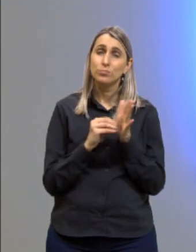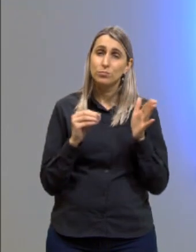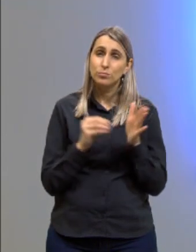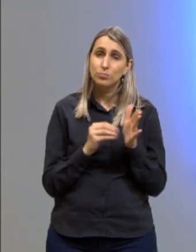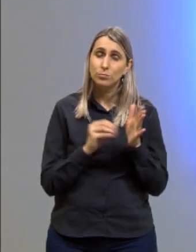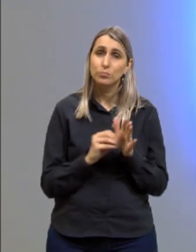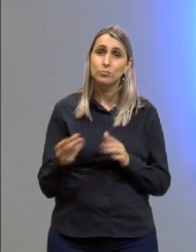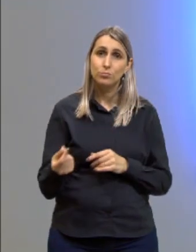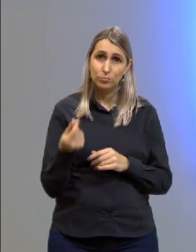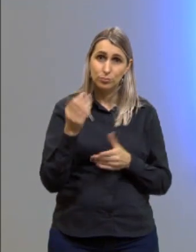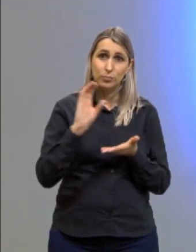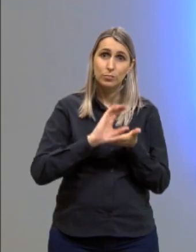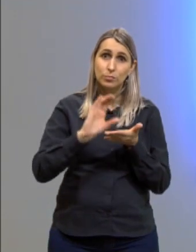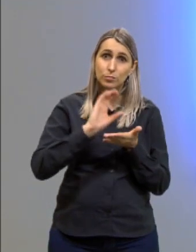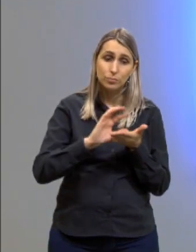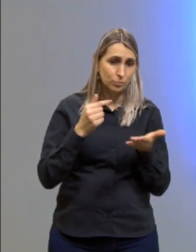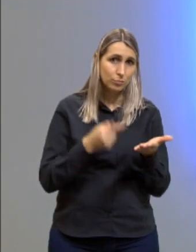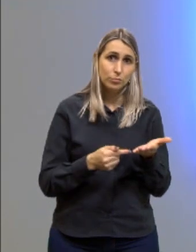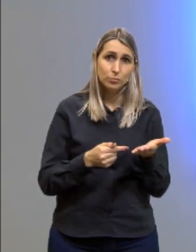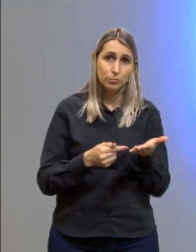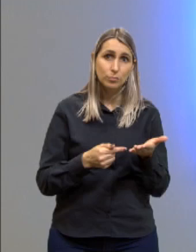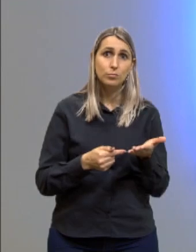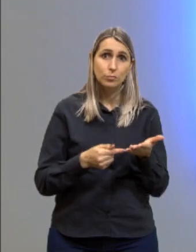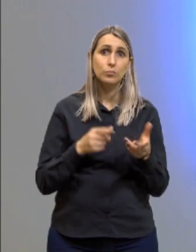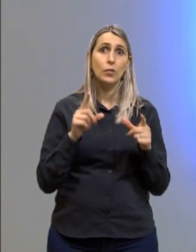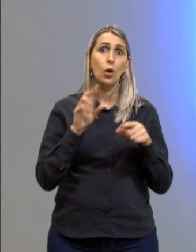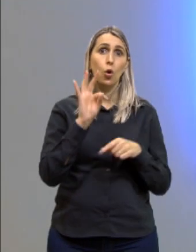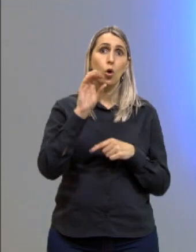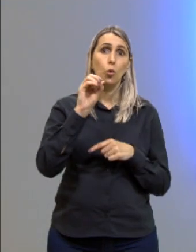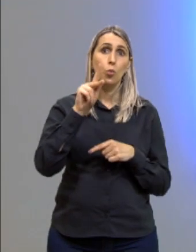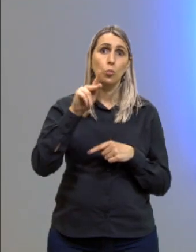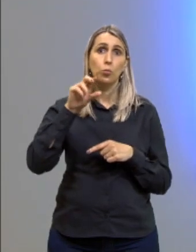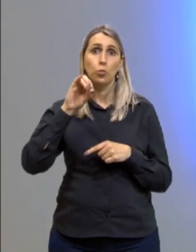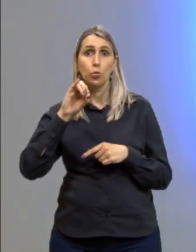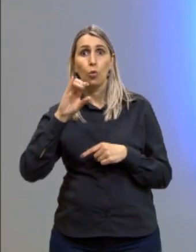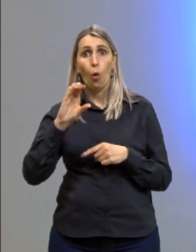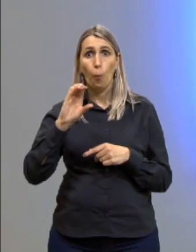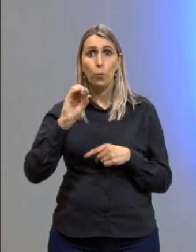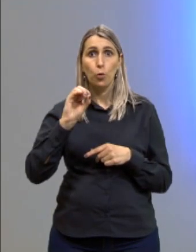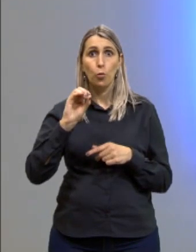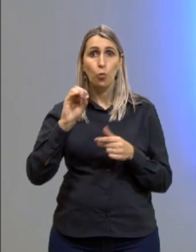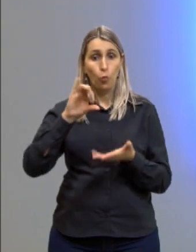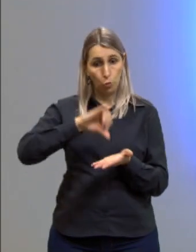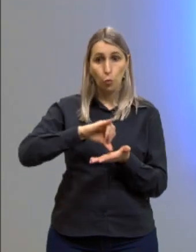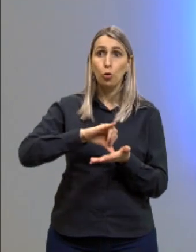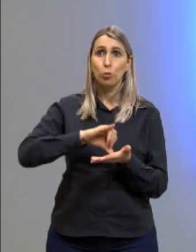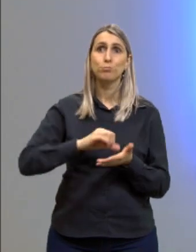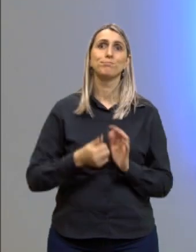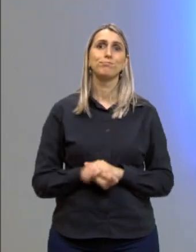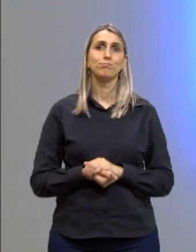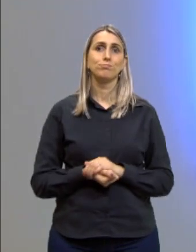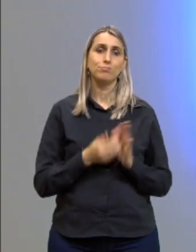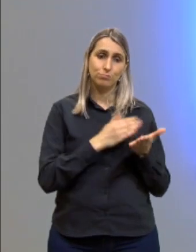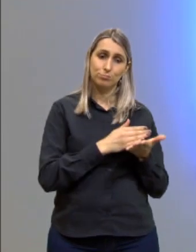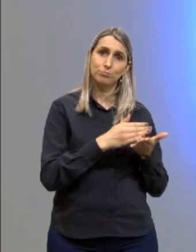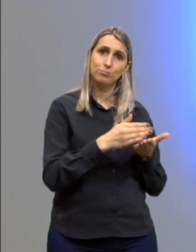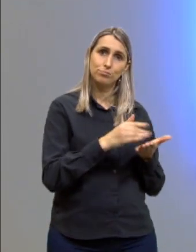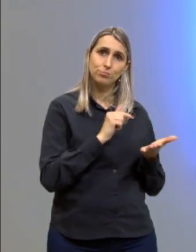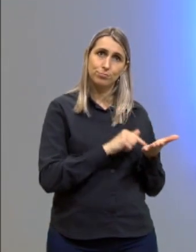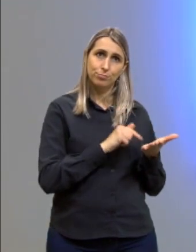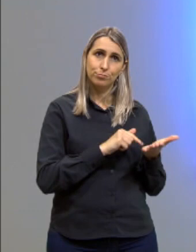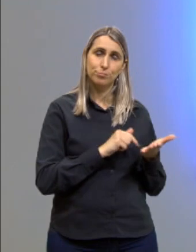Insuficiência de recursos. Isso aqui é o tópico dela. Olha lá na introdução dela, quer ver? Olha aqui,